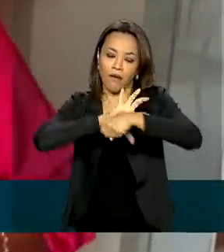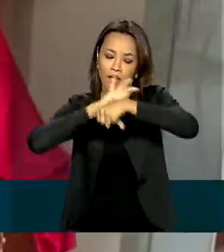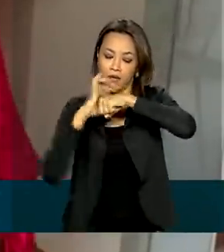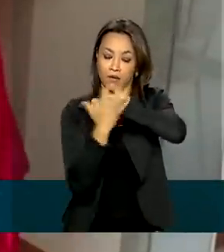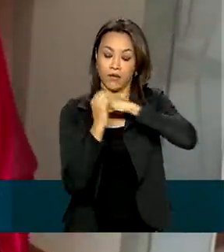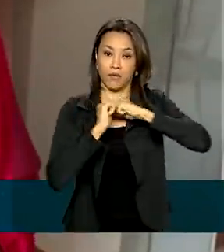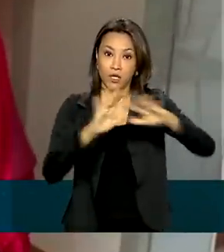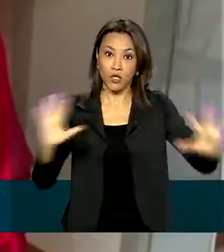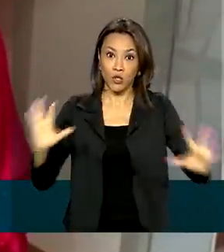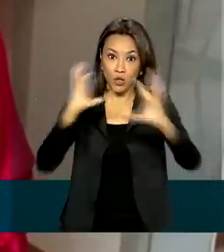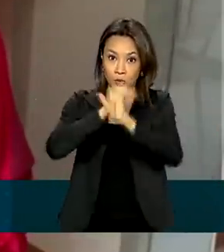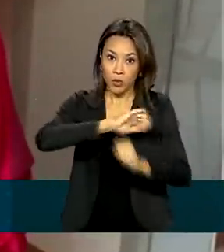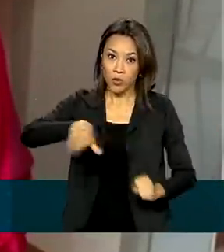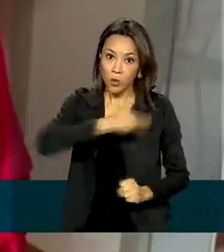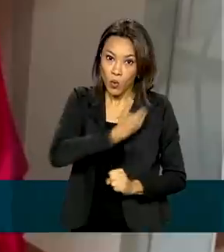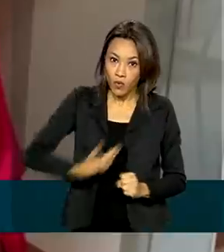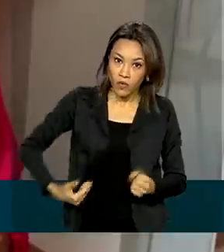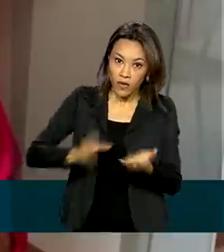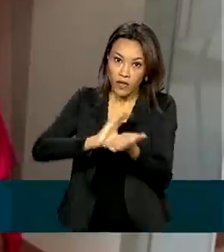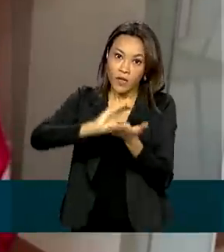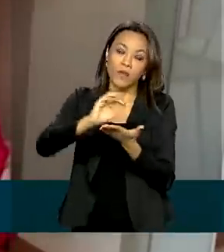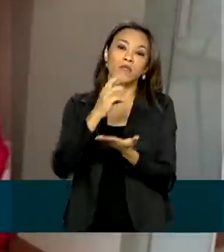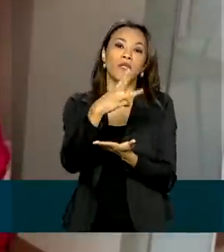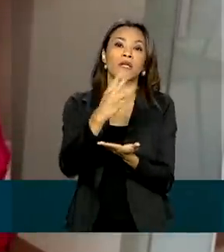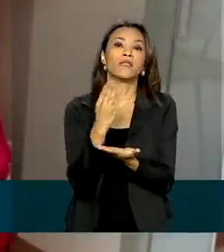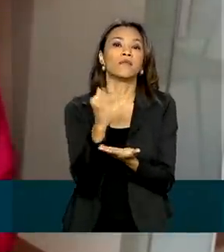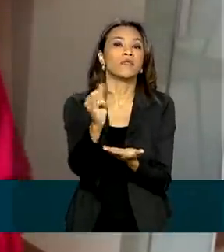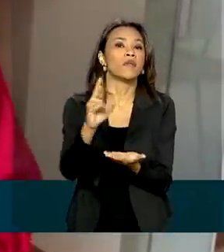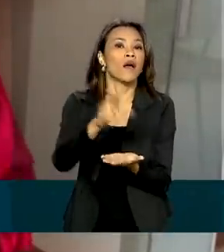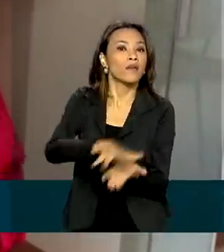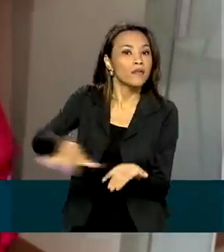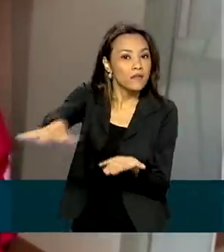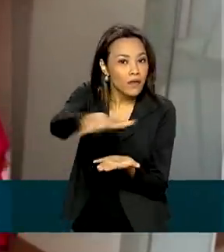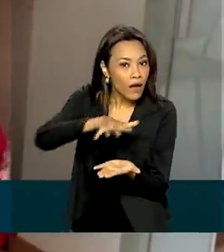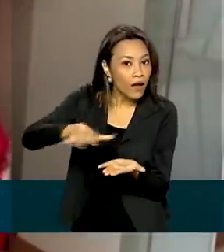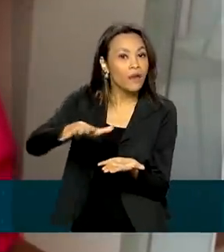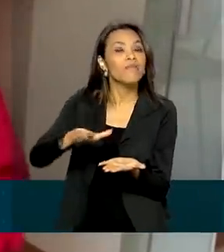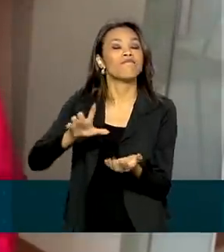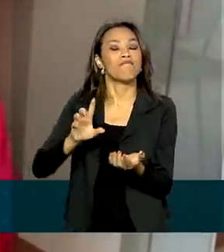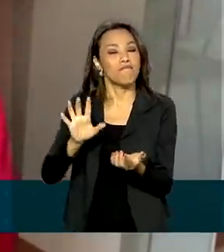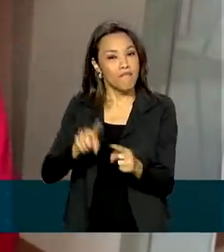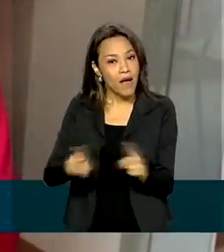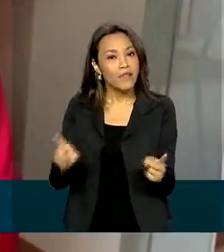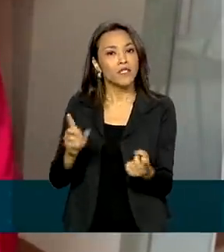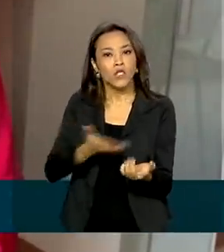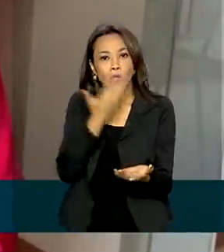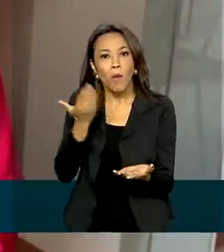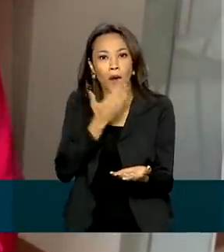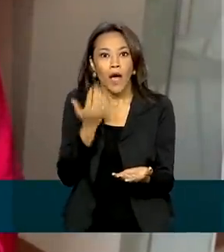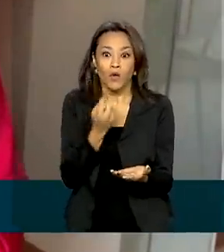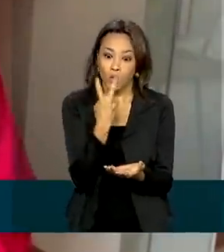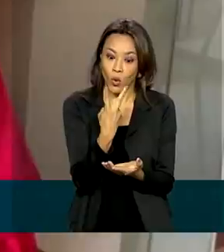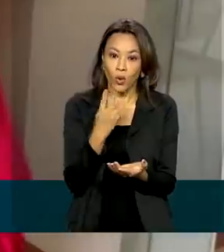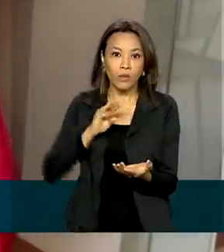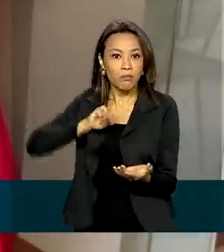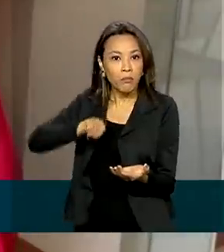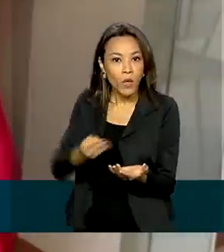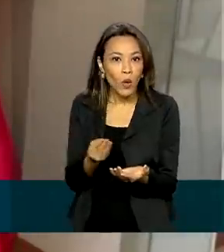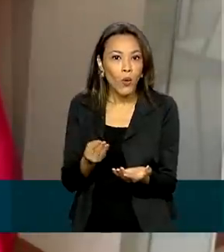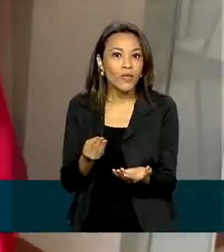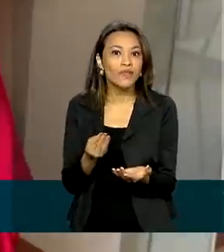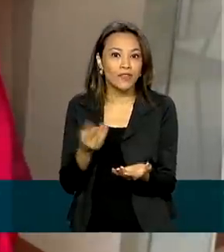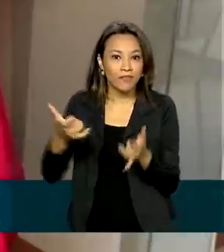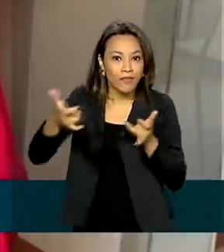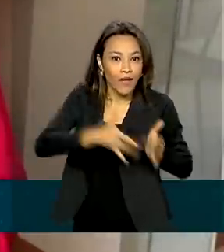o governo destinou R$ bilhões para o setor cultural e ainda assim sobraram R 2 bilhões em